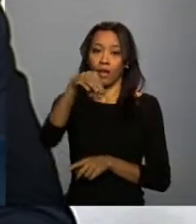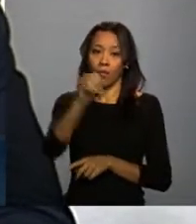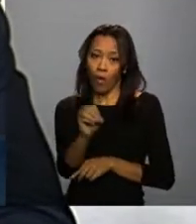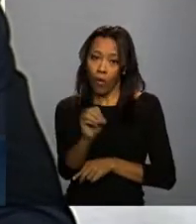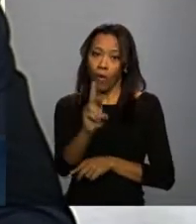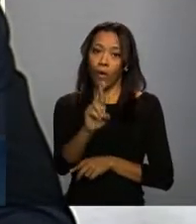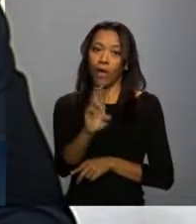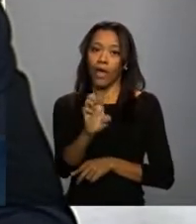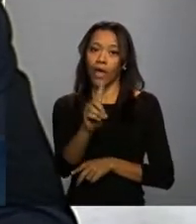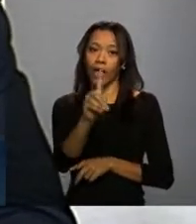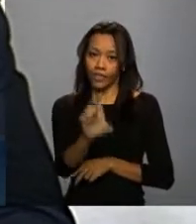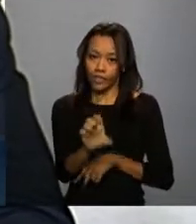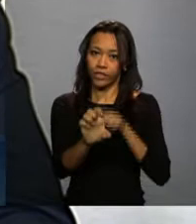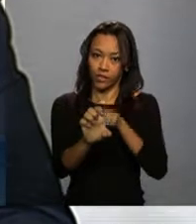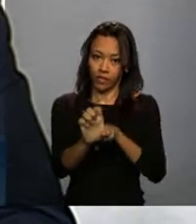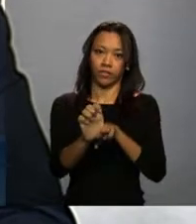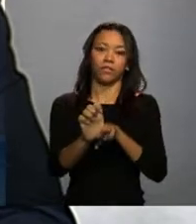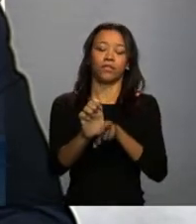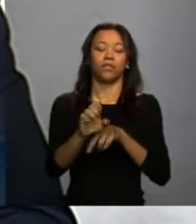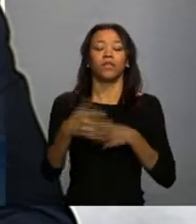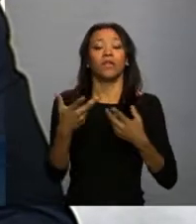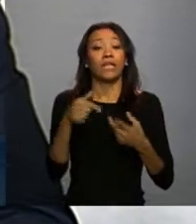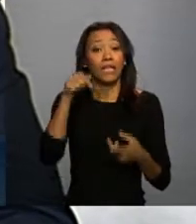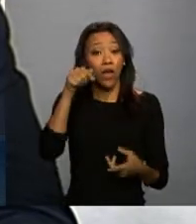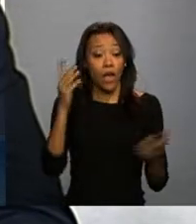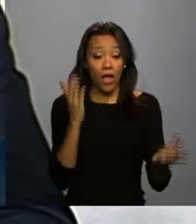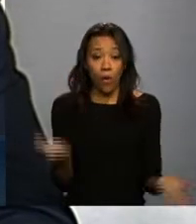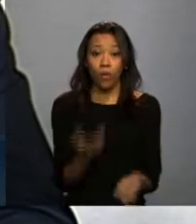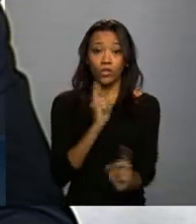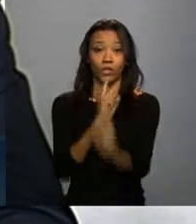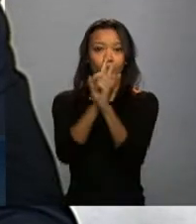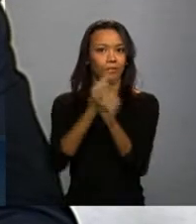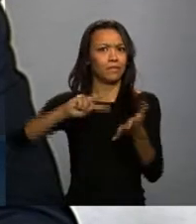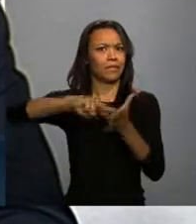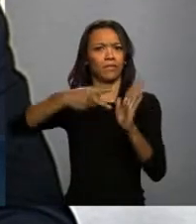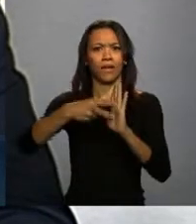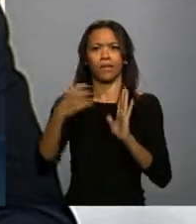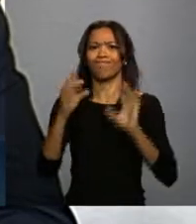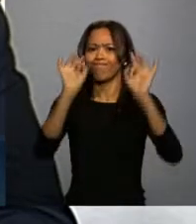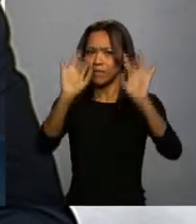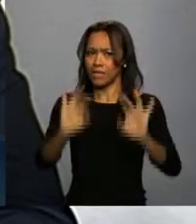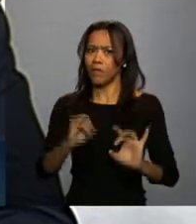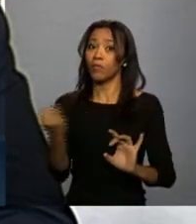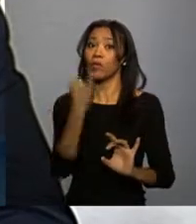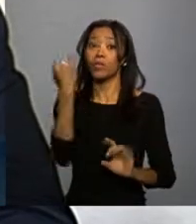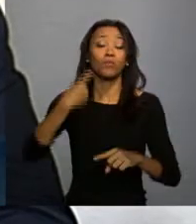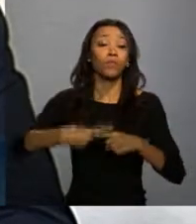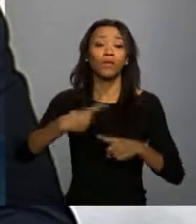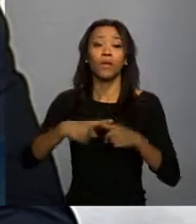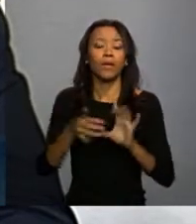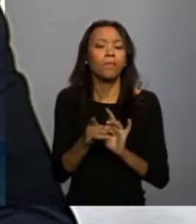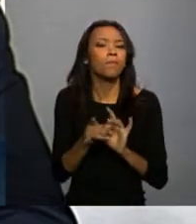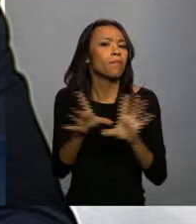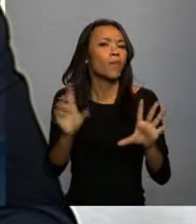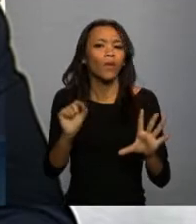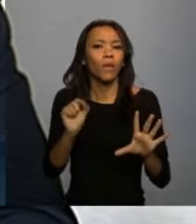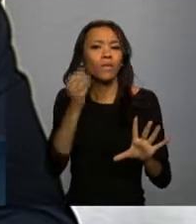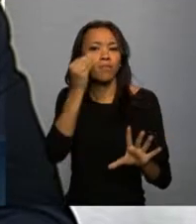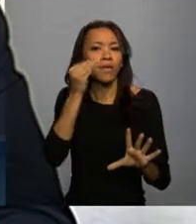encontros têm um significado muito especial, não apenas porque eles permitem trocar